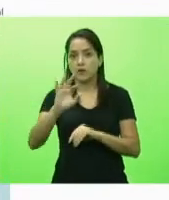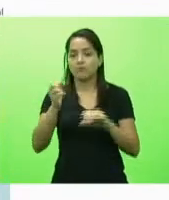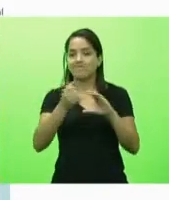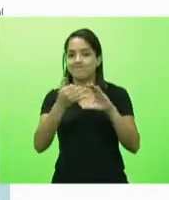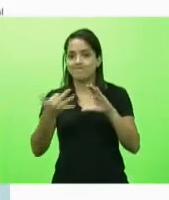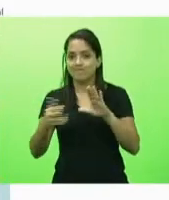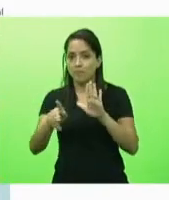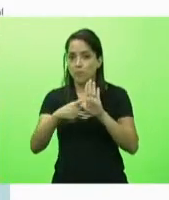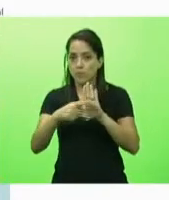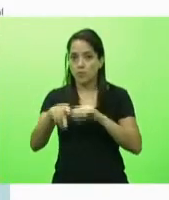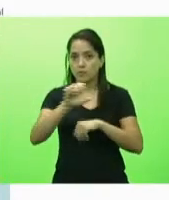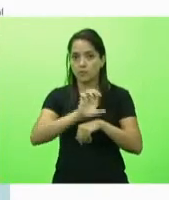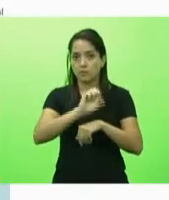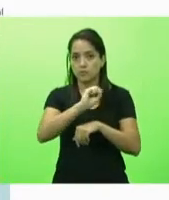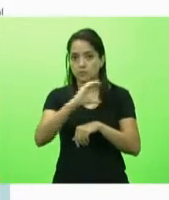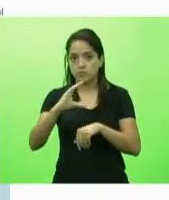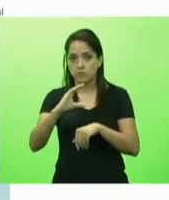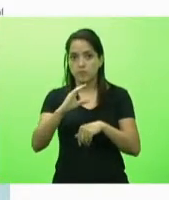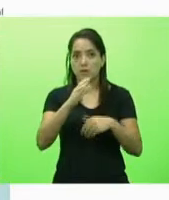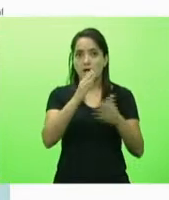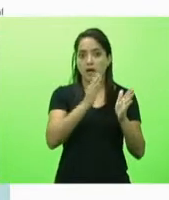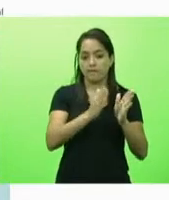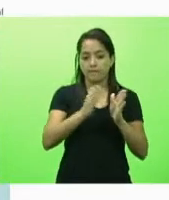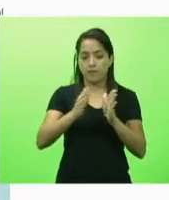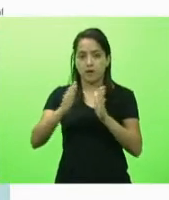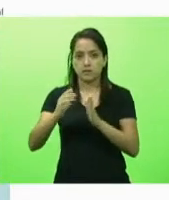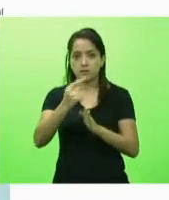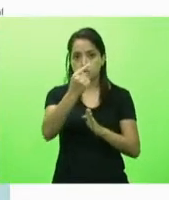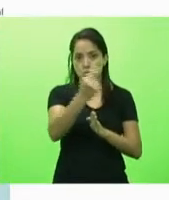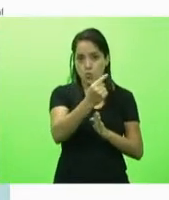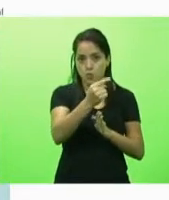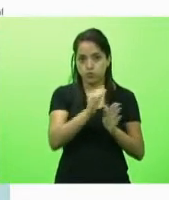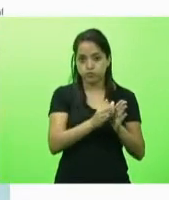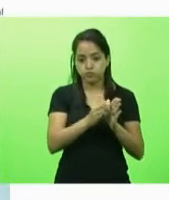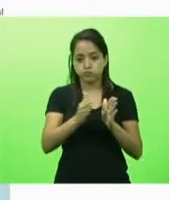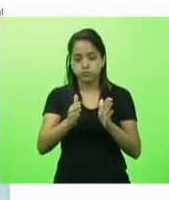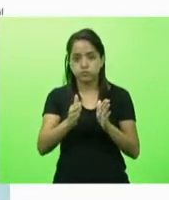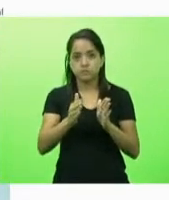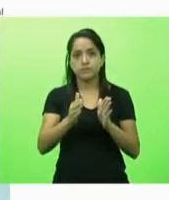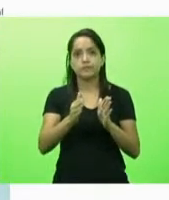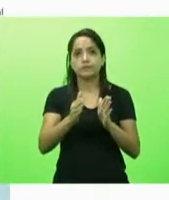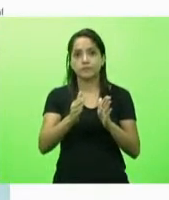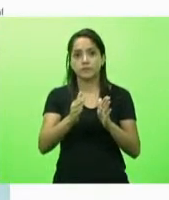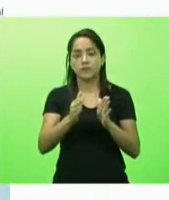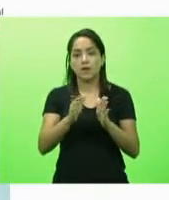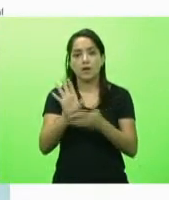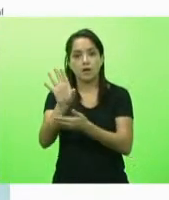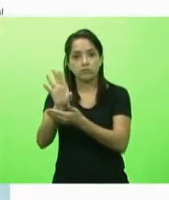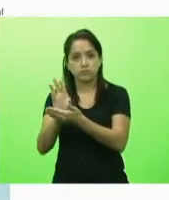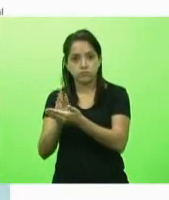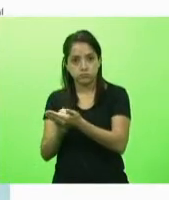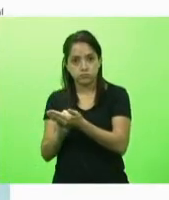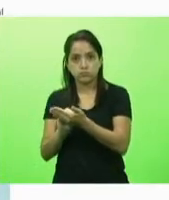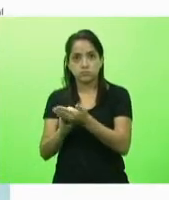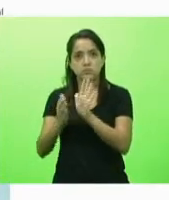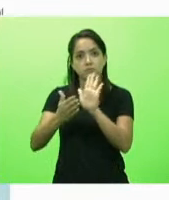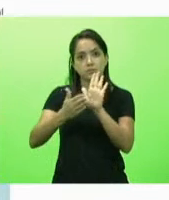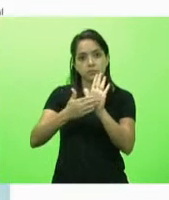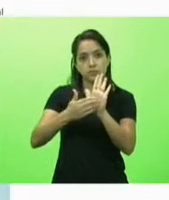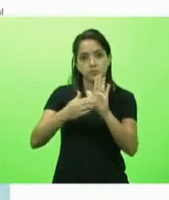Catarina então a fase 1 2, 3 e 4 ela é um espelho uma reprodução do que Ministério da Saúde propõe